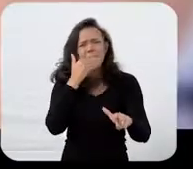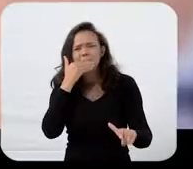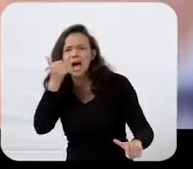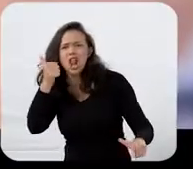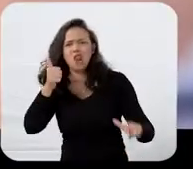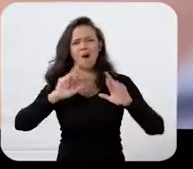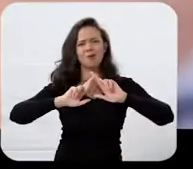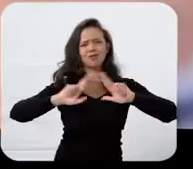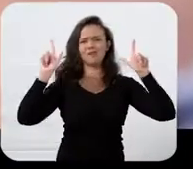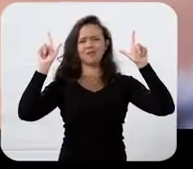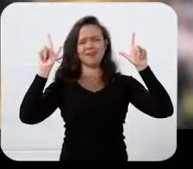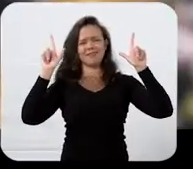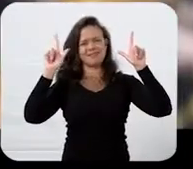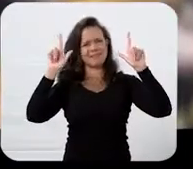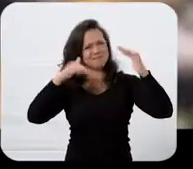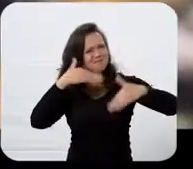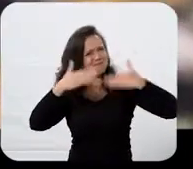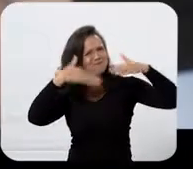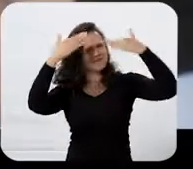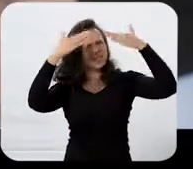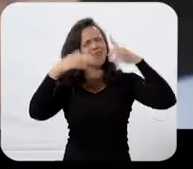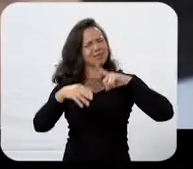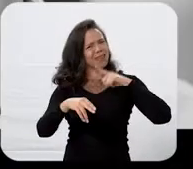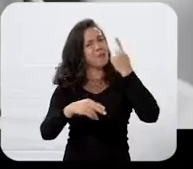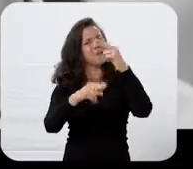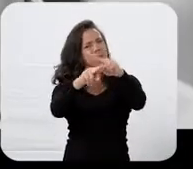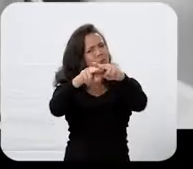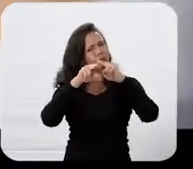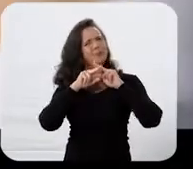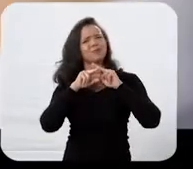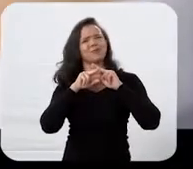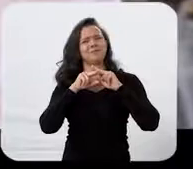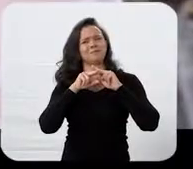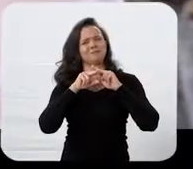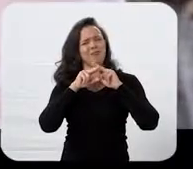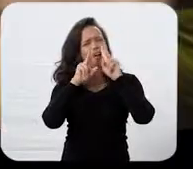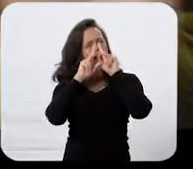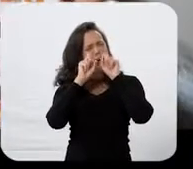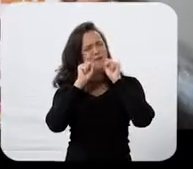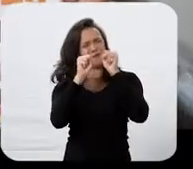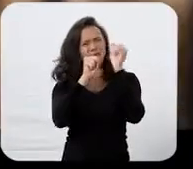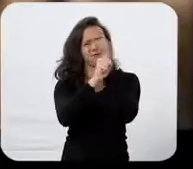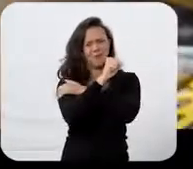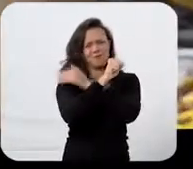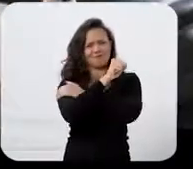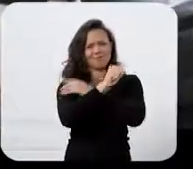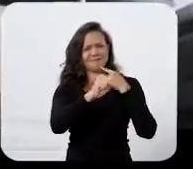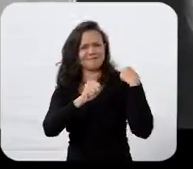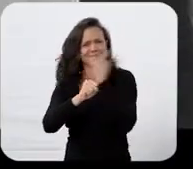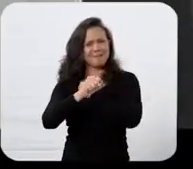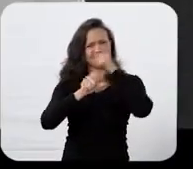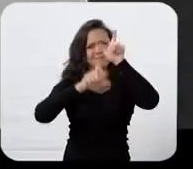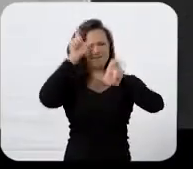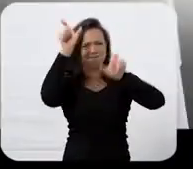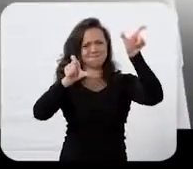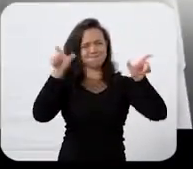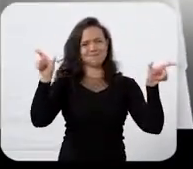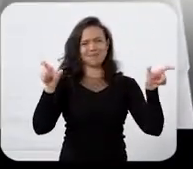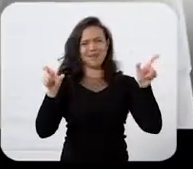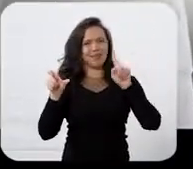melhor, fazer diferente. Porque existe uma razão pra tudo isso. A força da nossa gente.